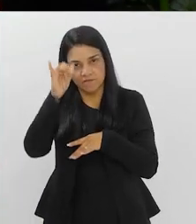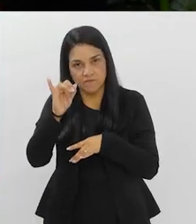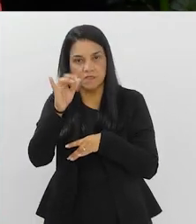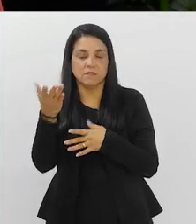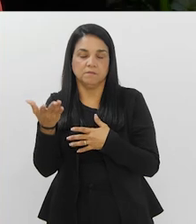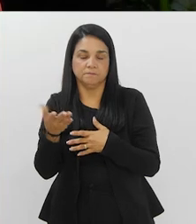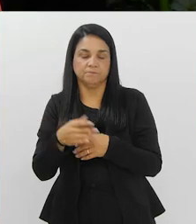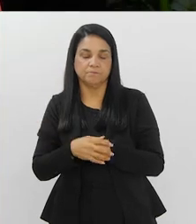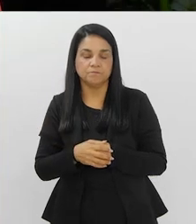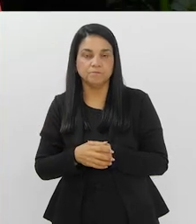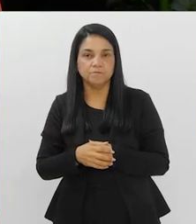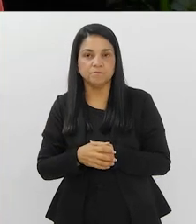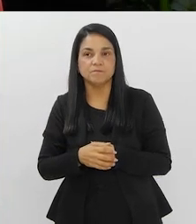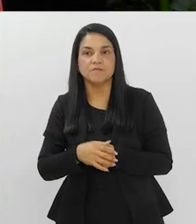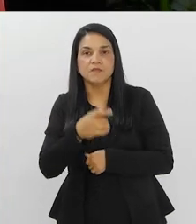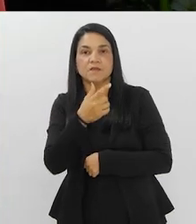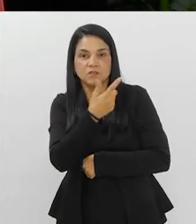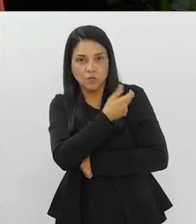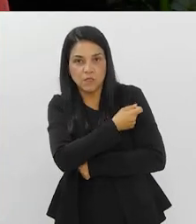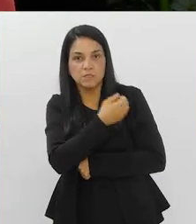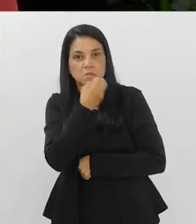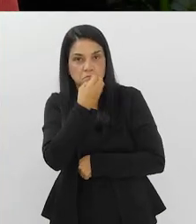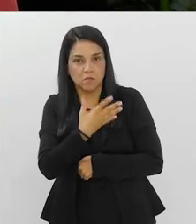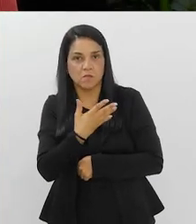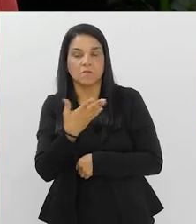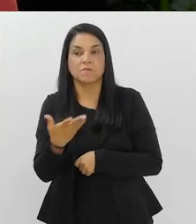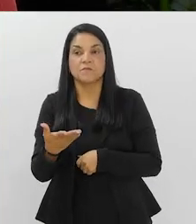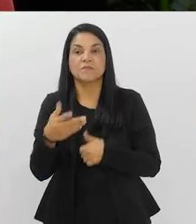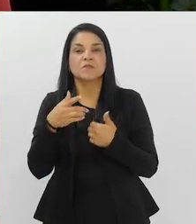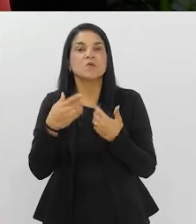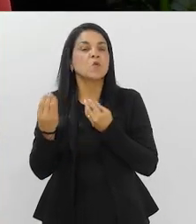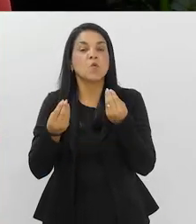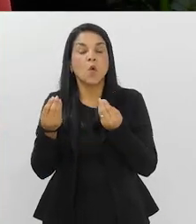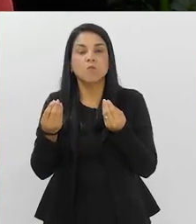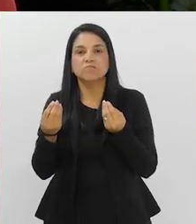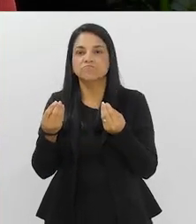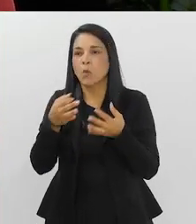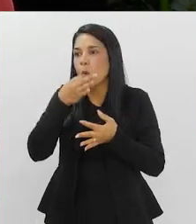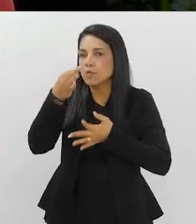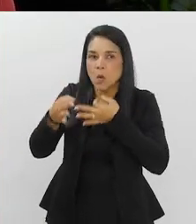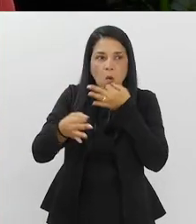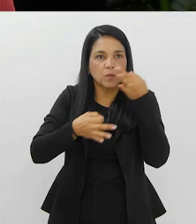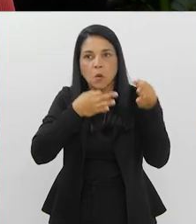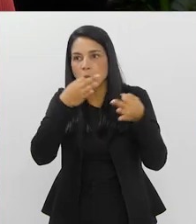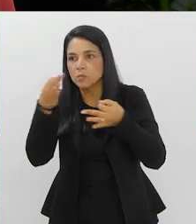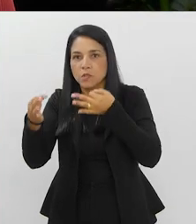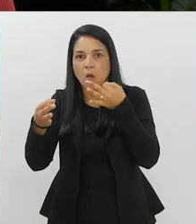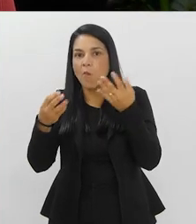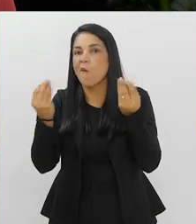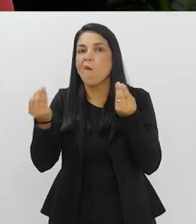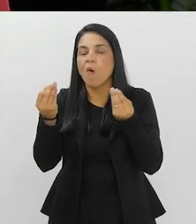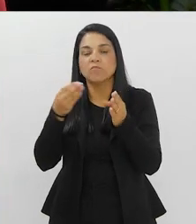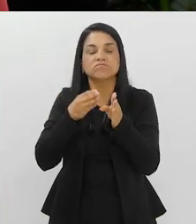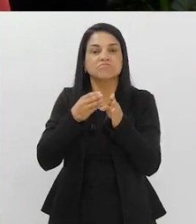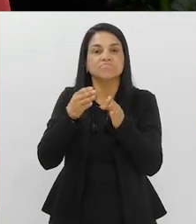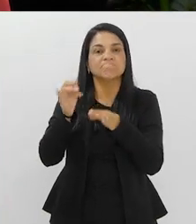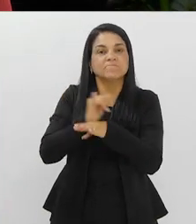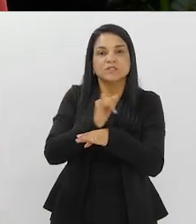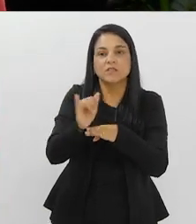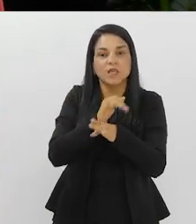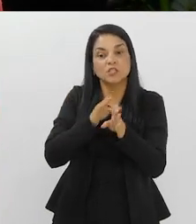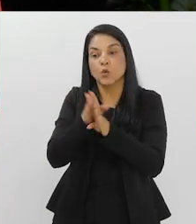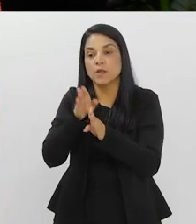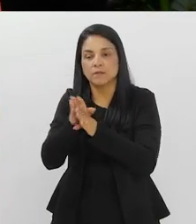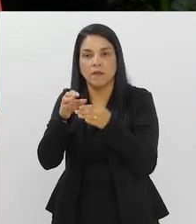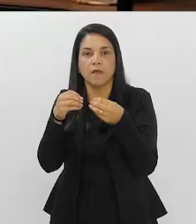maiores do que os riscos, né? Então, assim, como lidar com toda essa resistência, essa divergência de opinião, assim, profissional dentro do